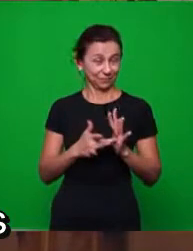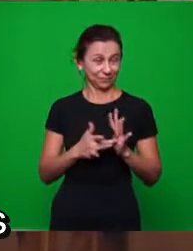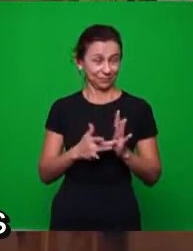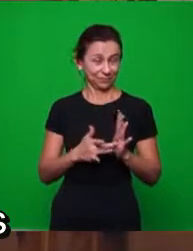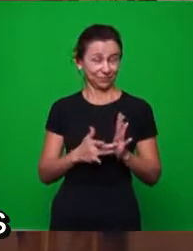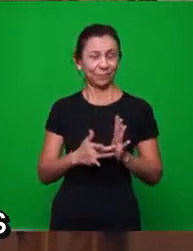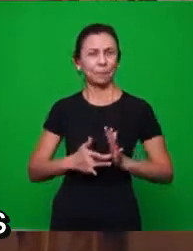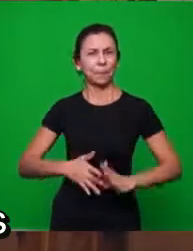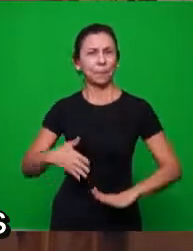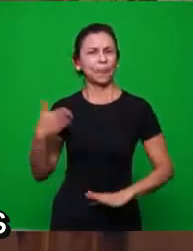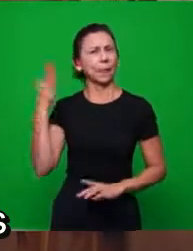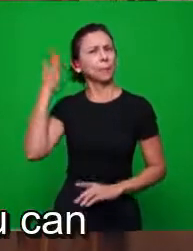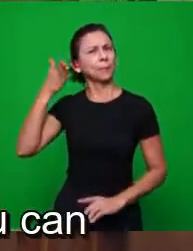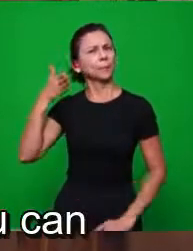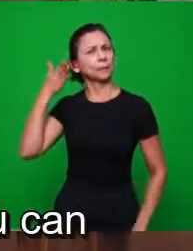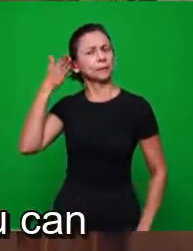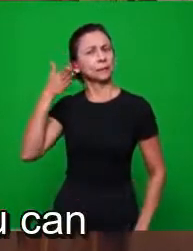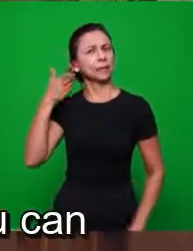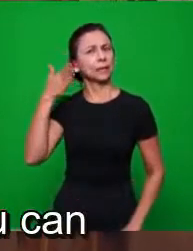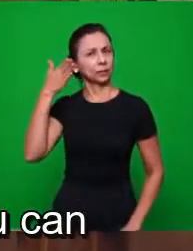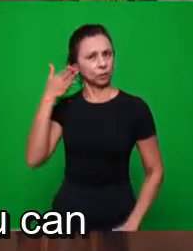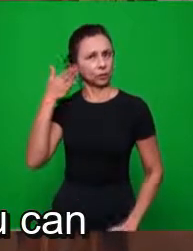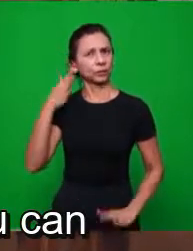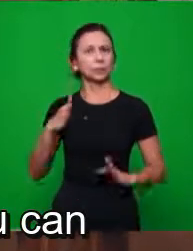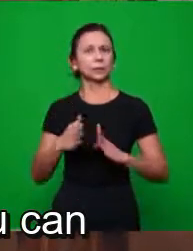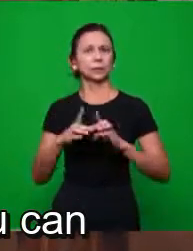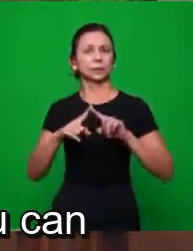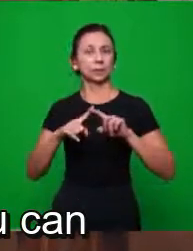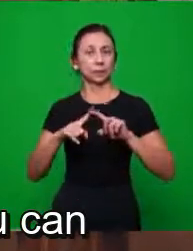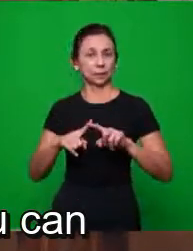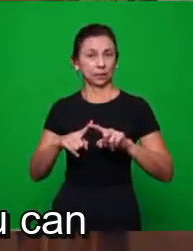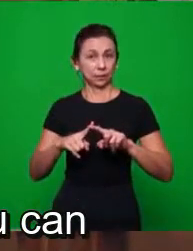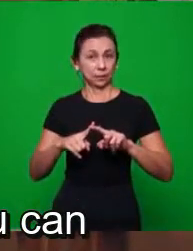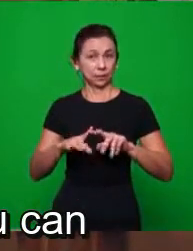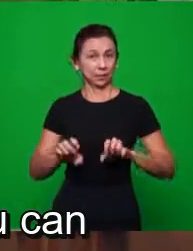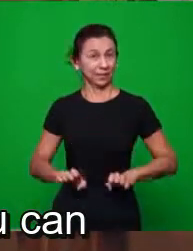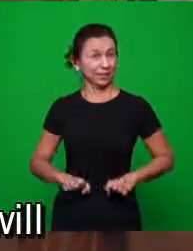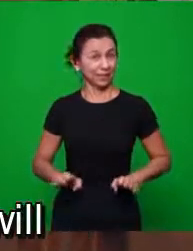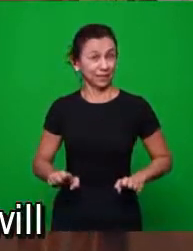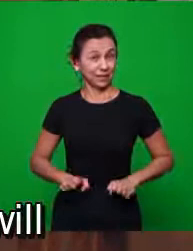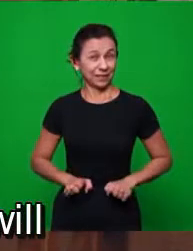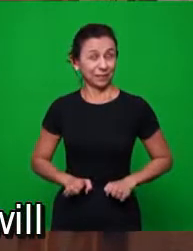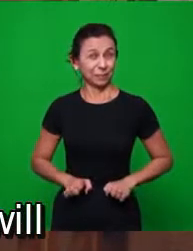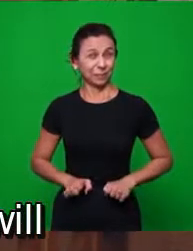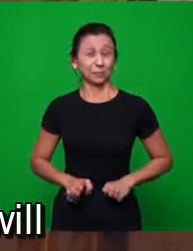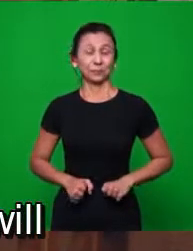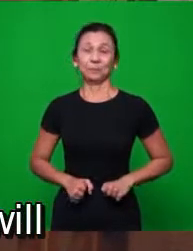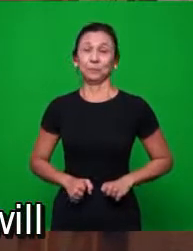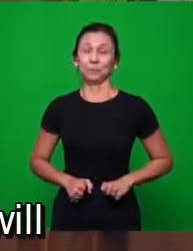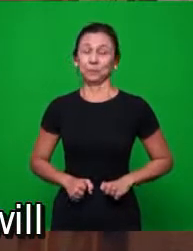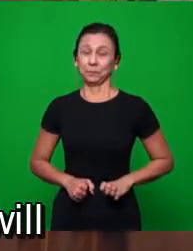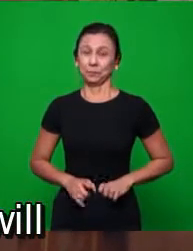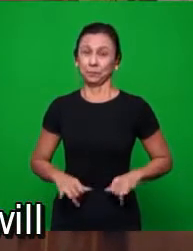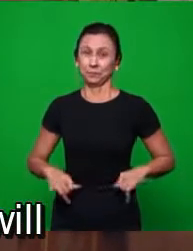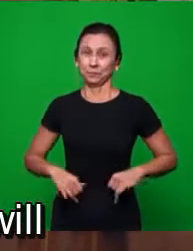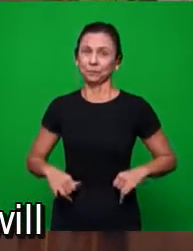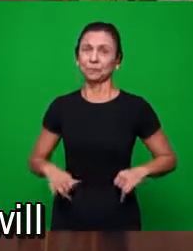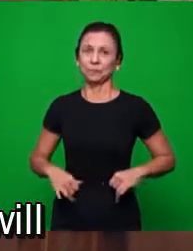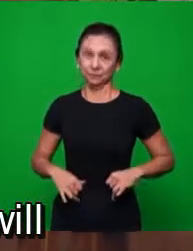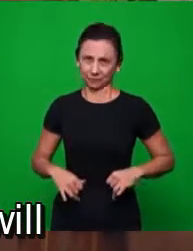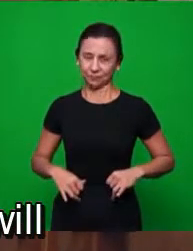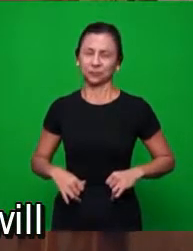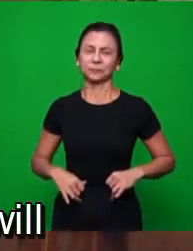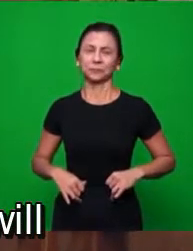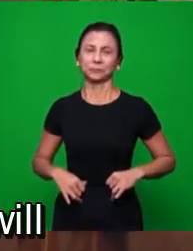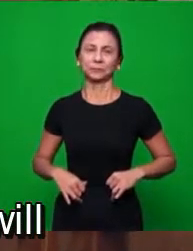dessa igreja, que é a igreja de esmirna, que vai sofrer, agora pode voltar para o quadro, ela vai